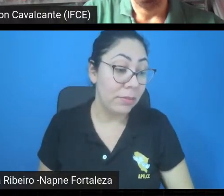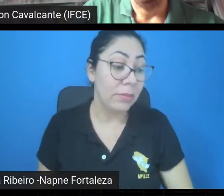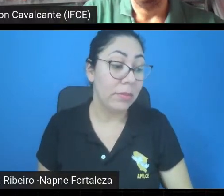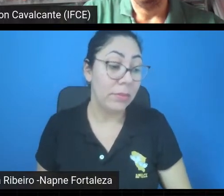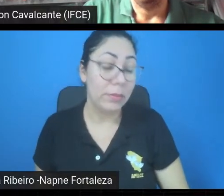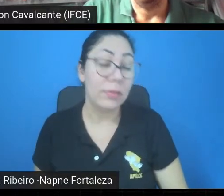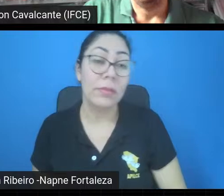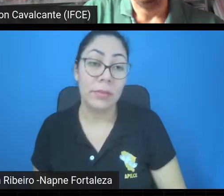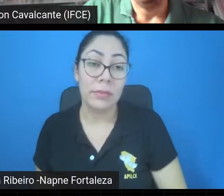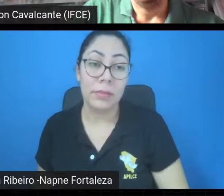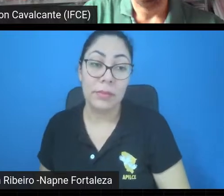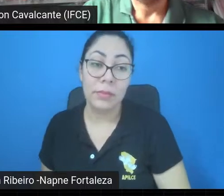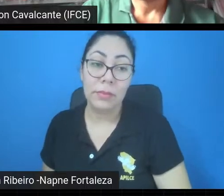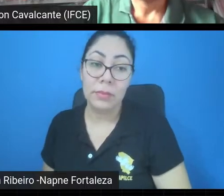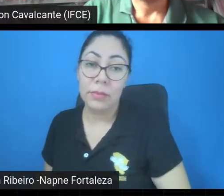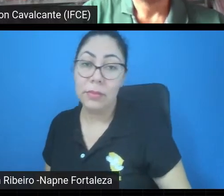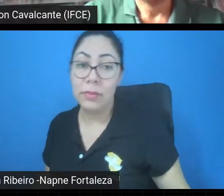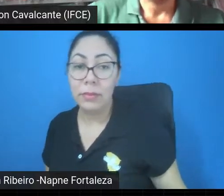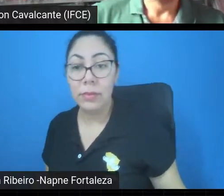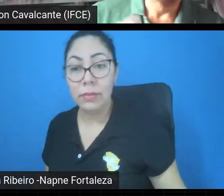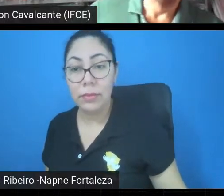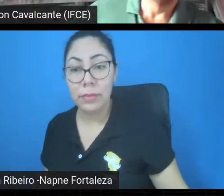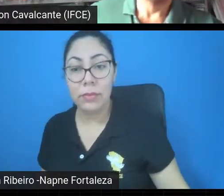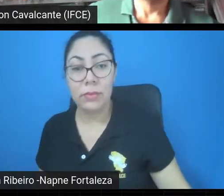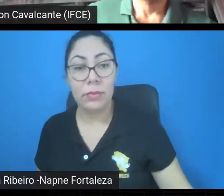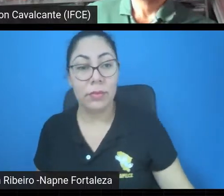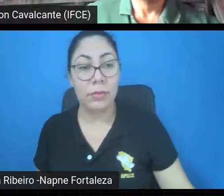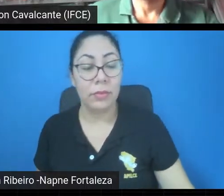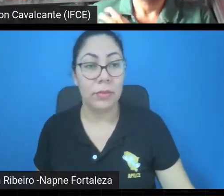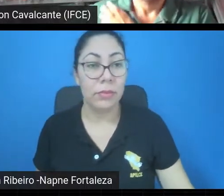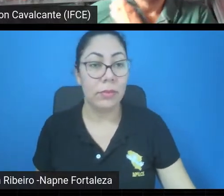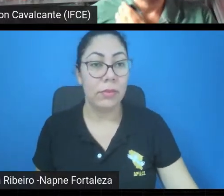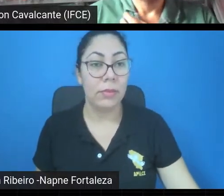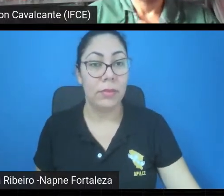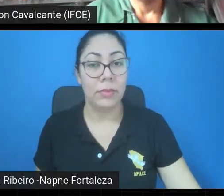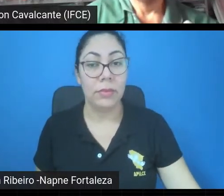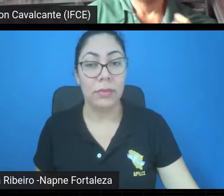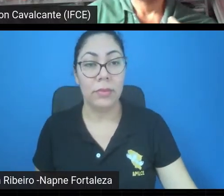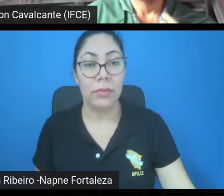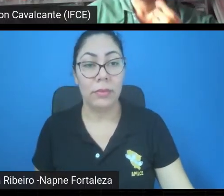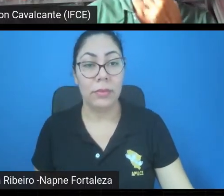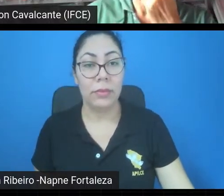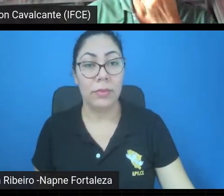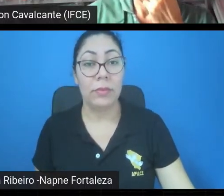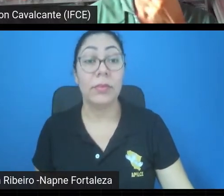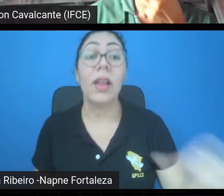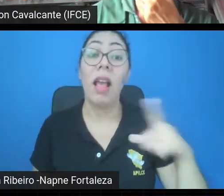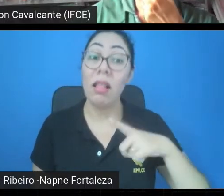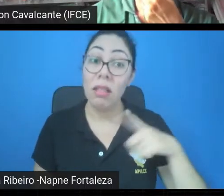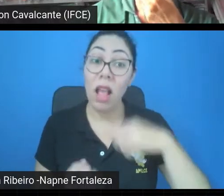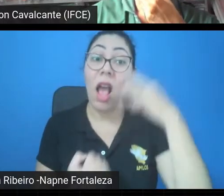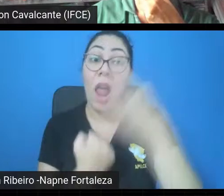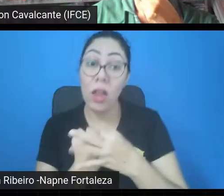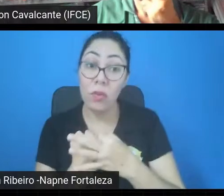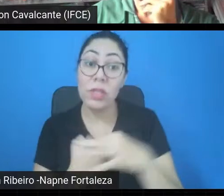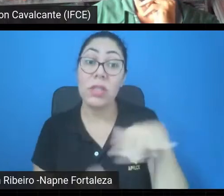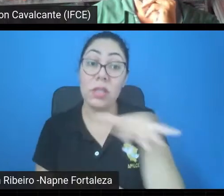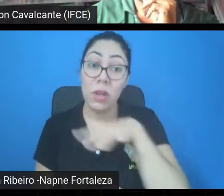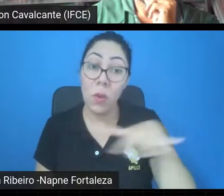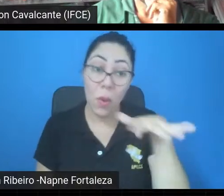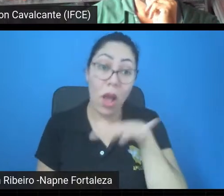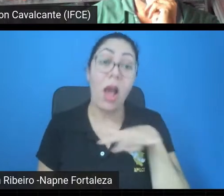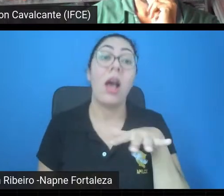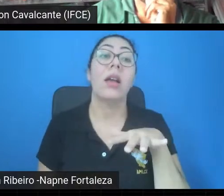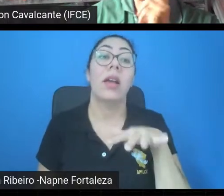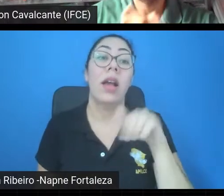Vou começar. Então, existem graduações em astrofísica, como